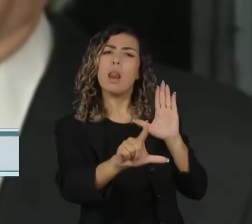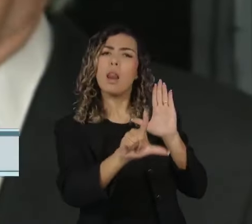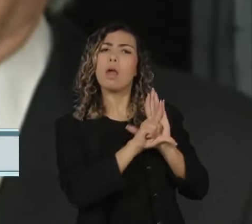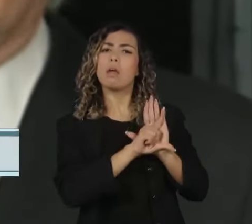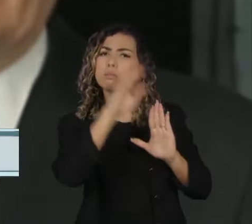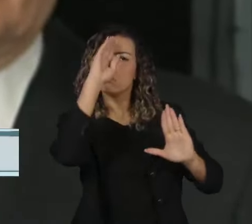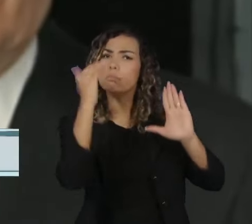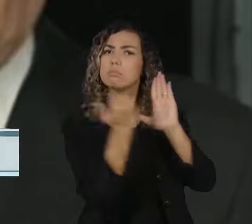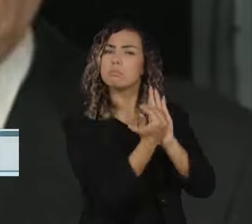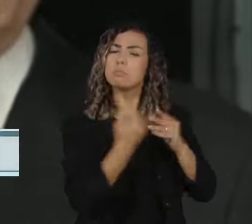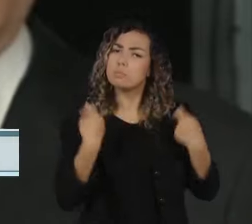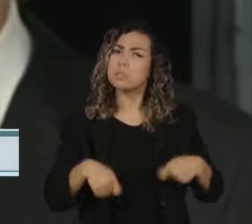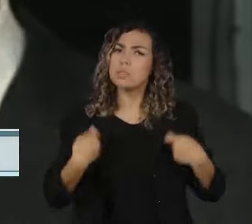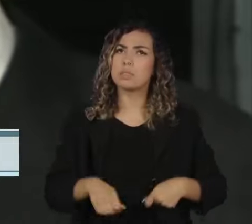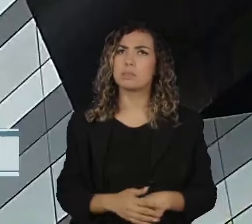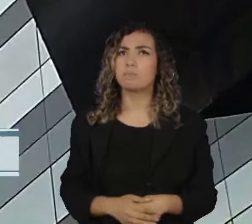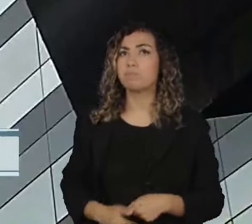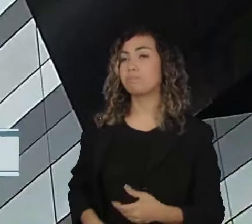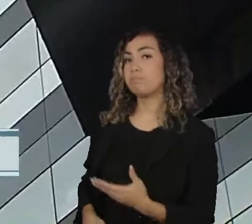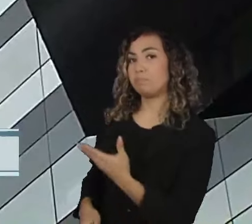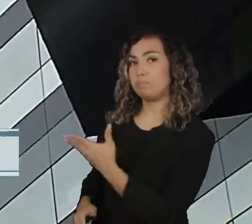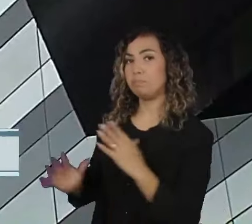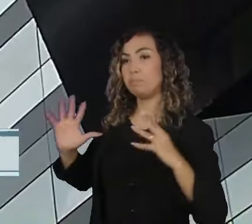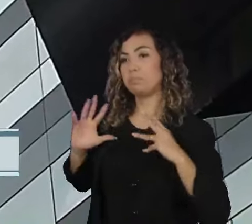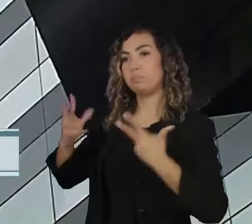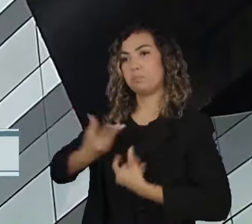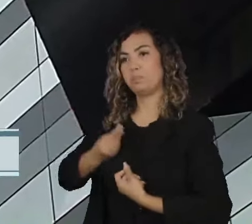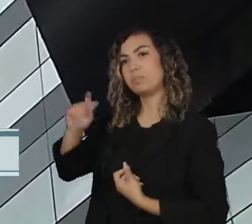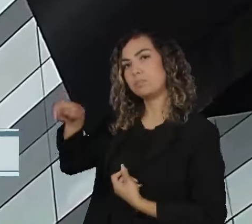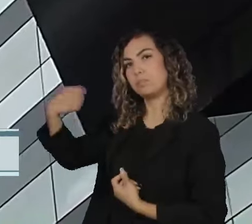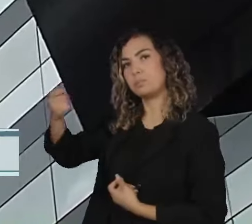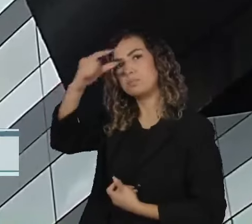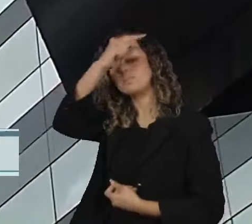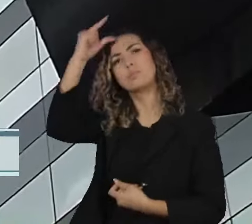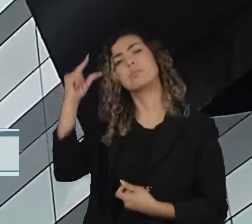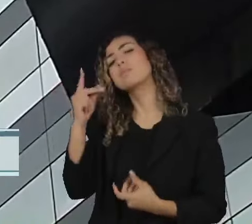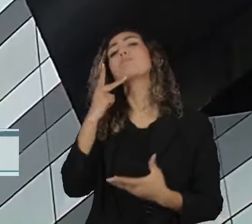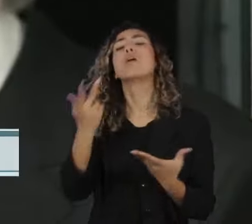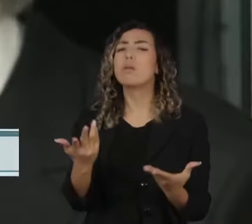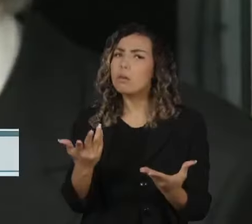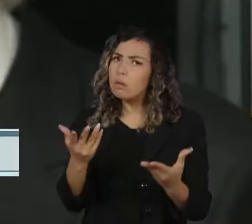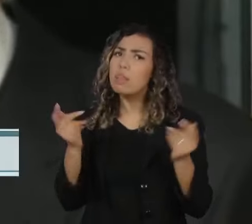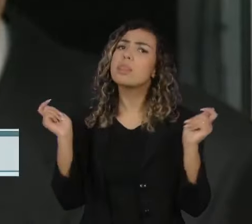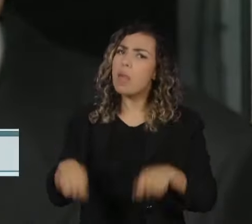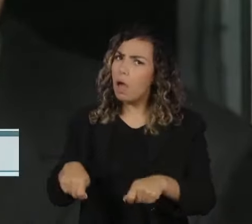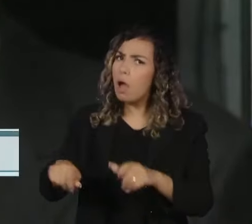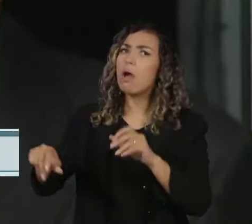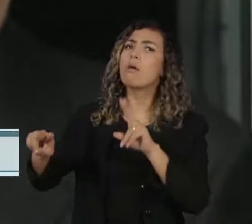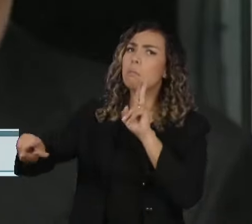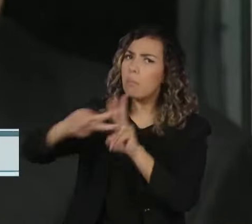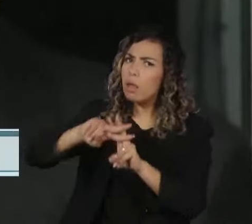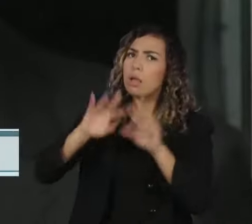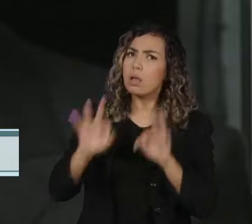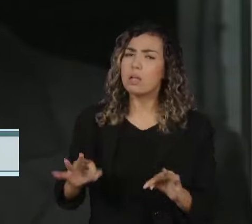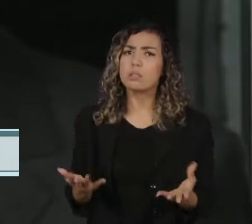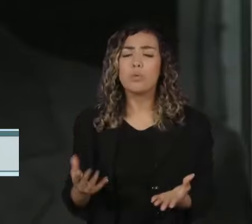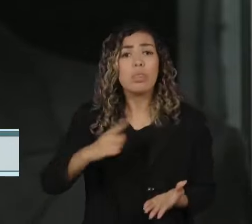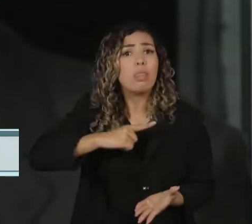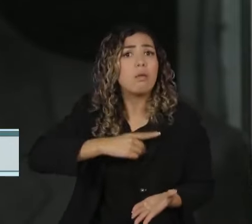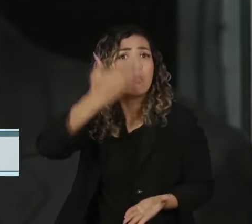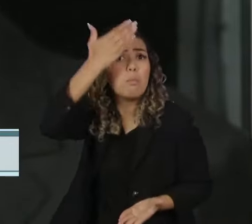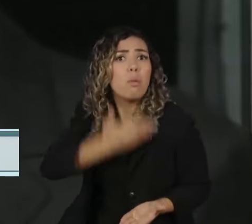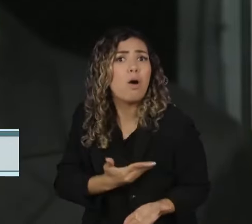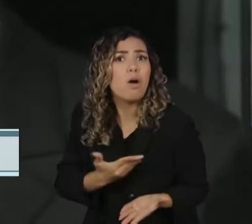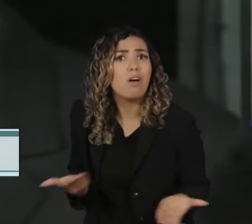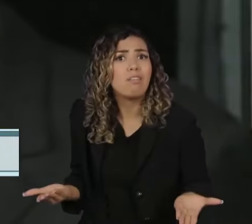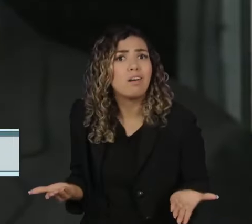Já o ministro da Justiça afirmou que há motivo para as prisões. Os indícios da prática desse crime são fortíssimos,